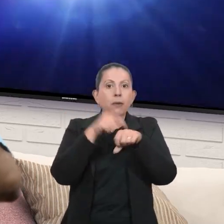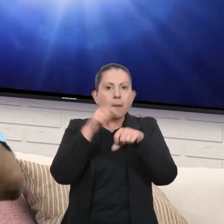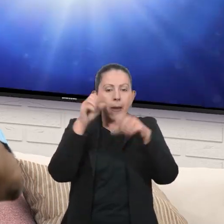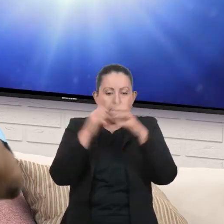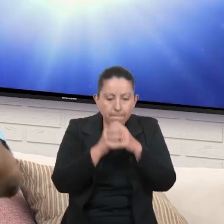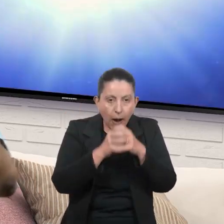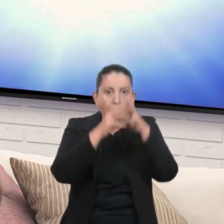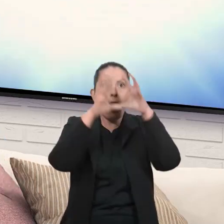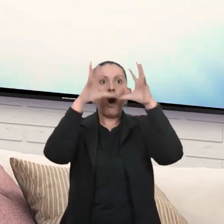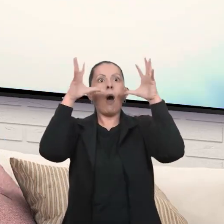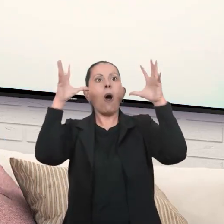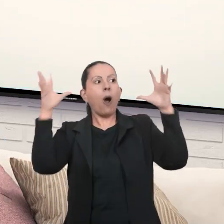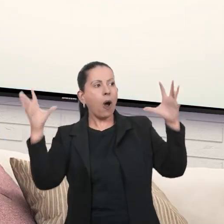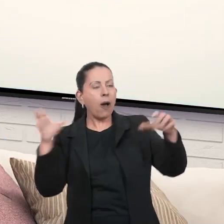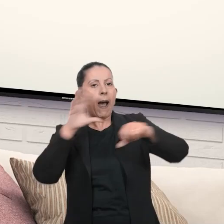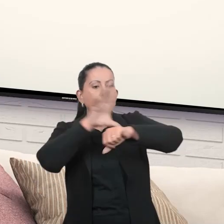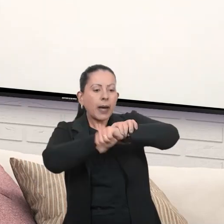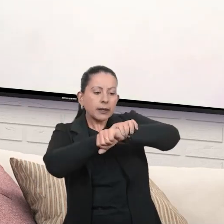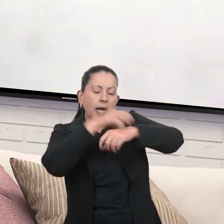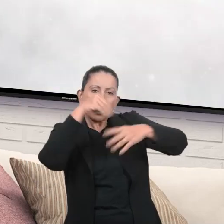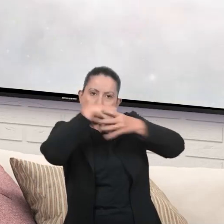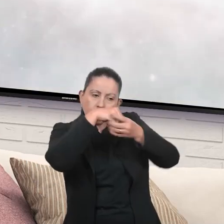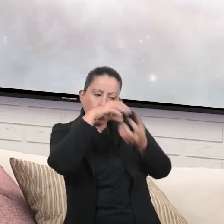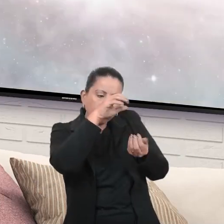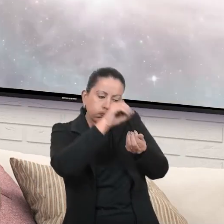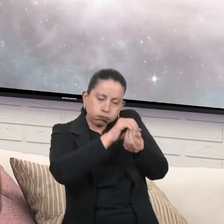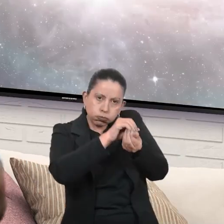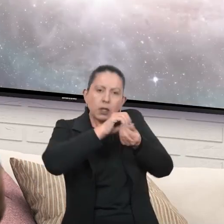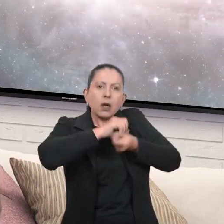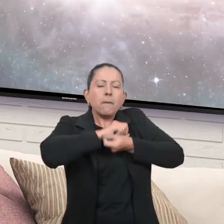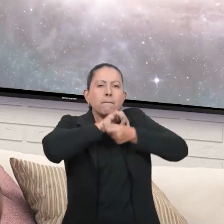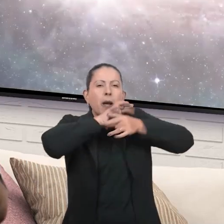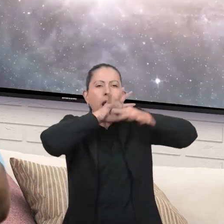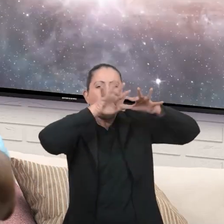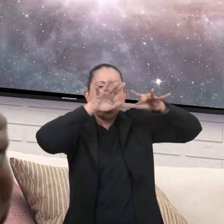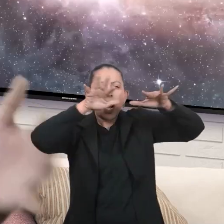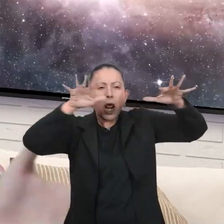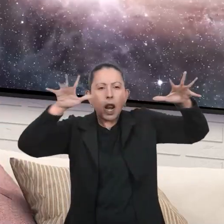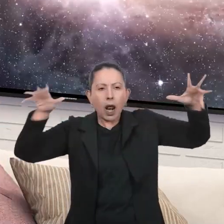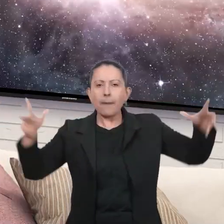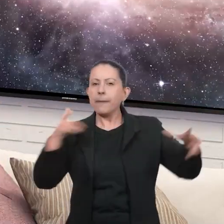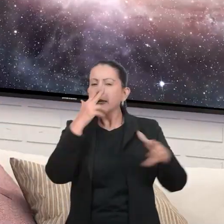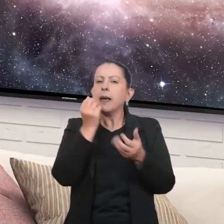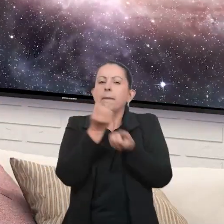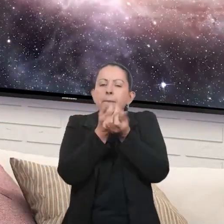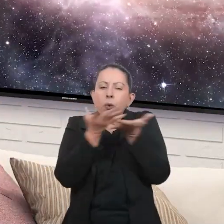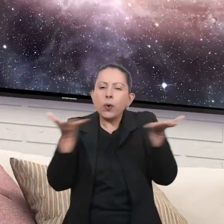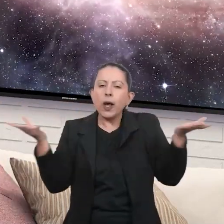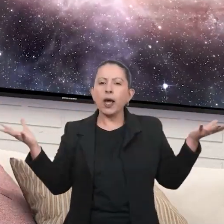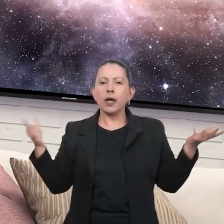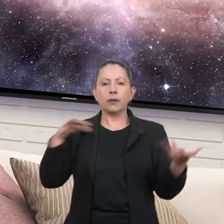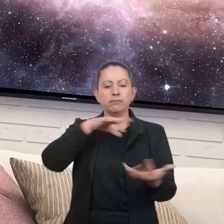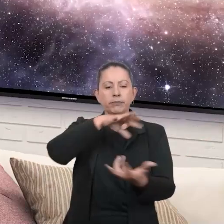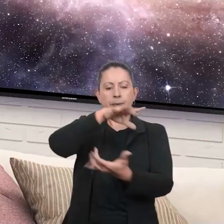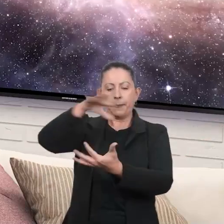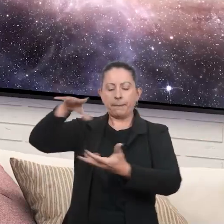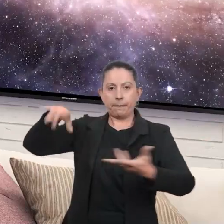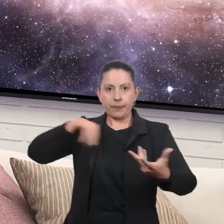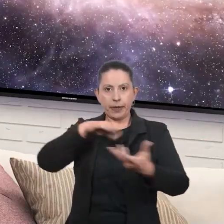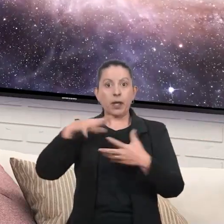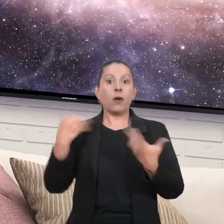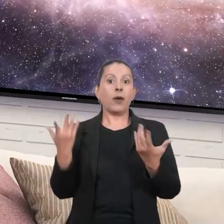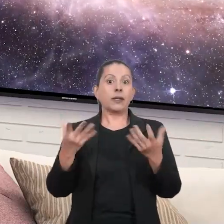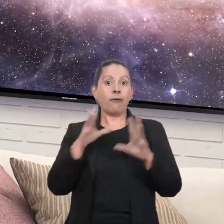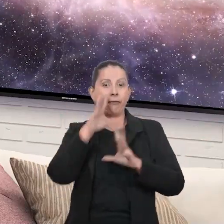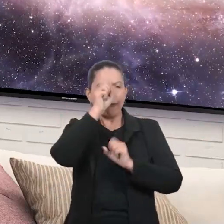explodir, a matéria condensada se espalhou pelo espaço como poeira cósmica. A força de atração